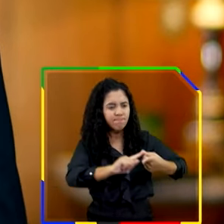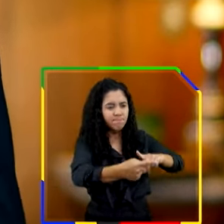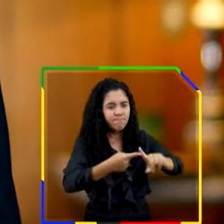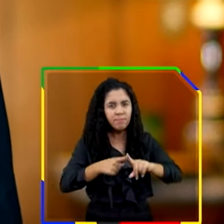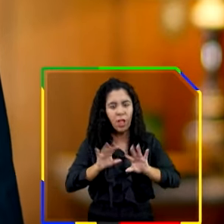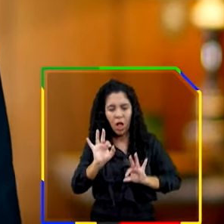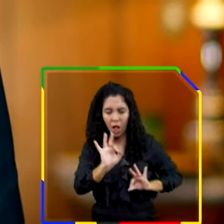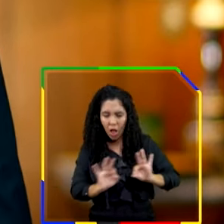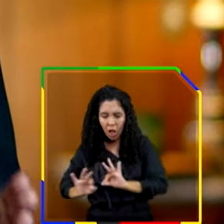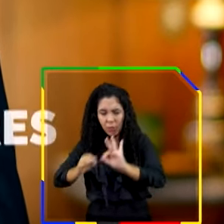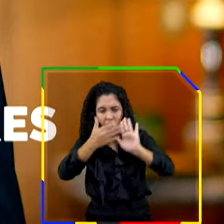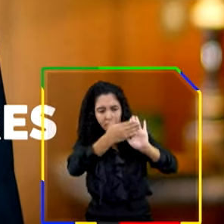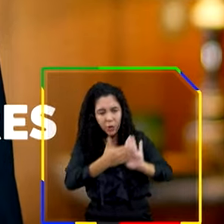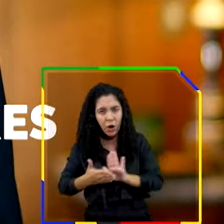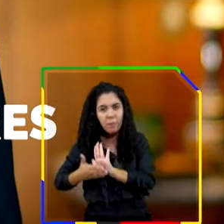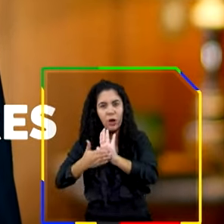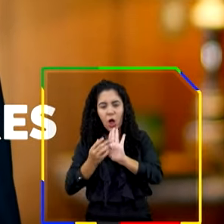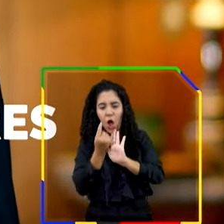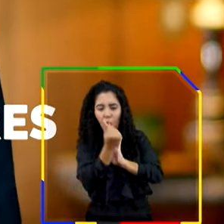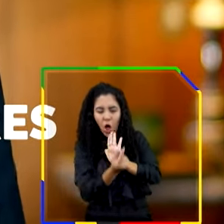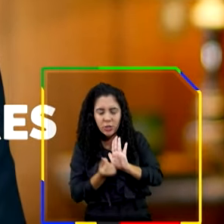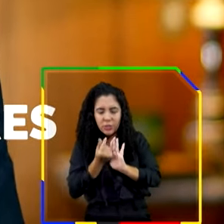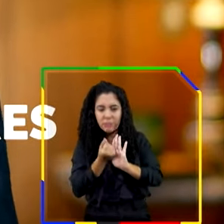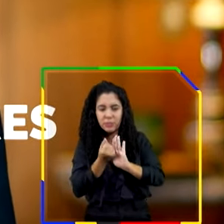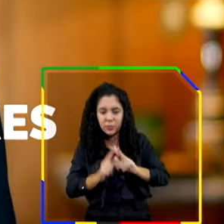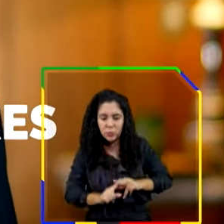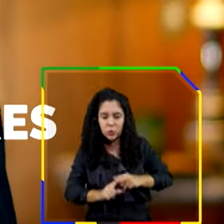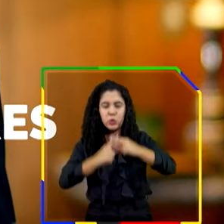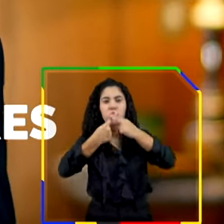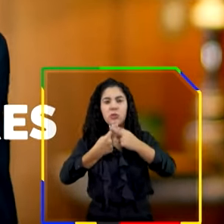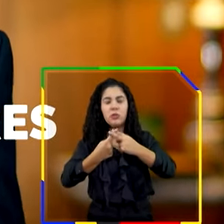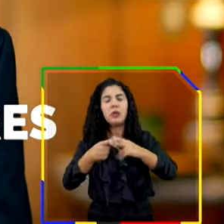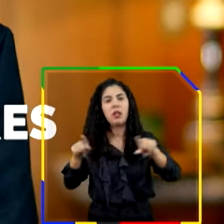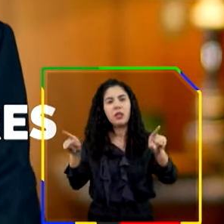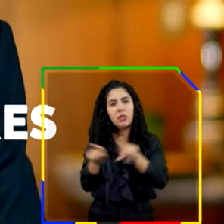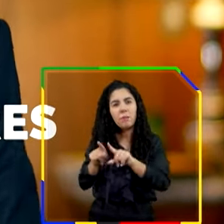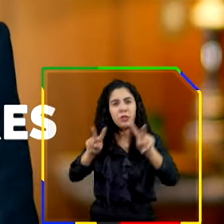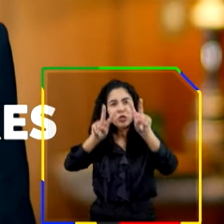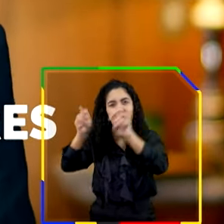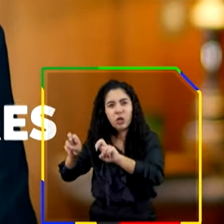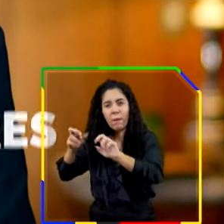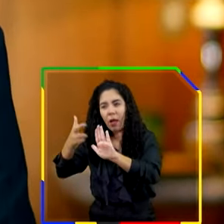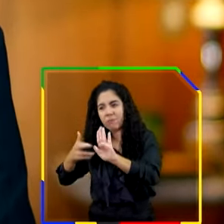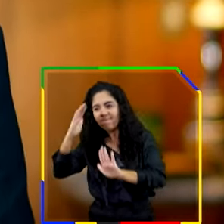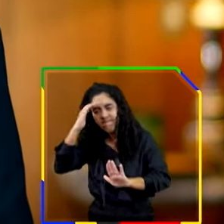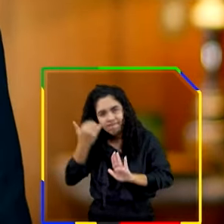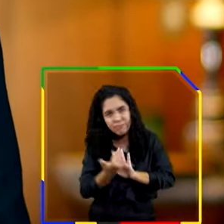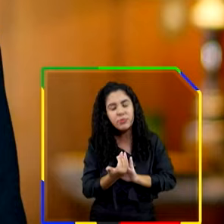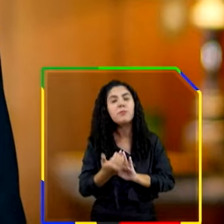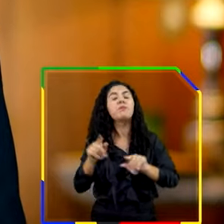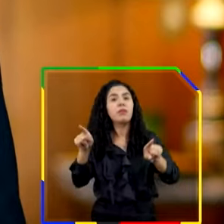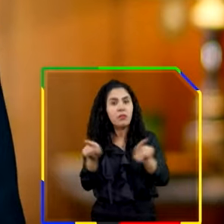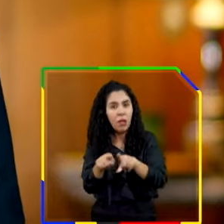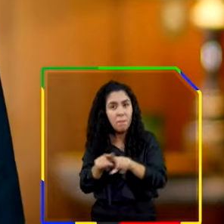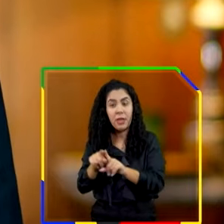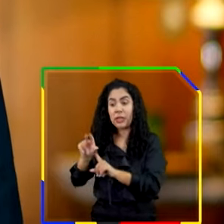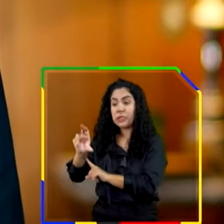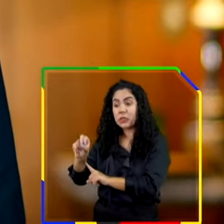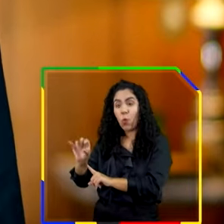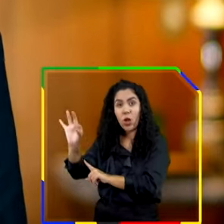O montante global das emendas parlamentares crescerá abaixo do limite das regras fiscais. Além disso,